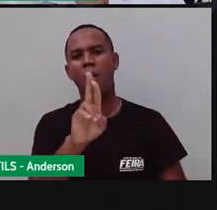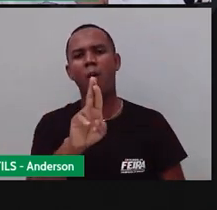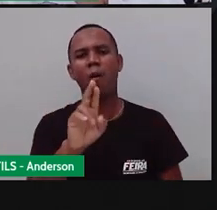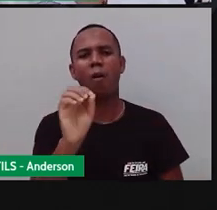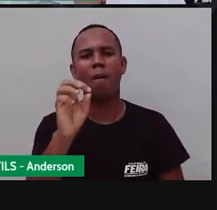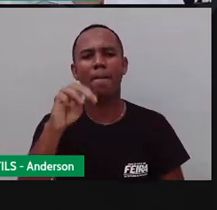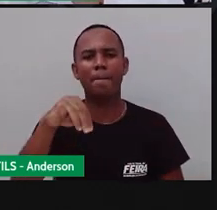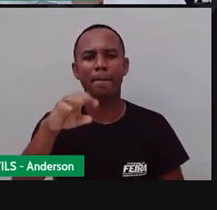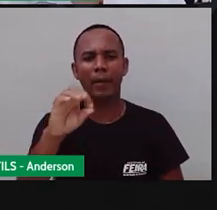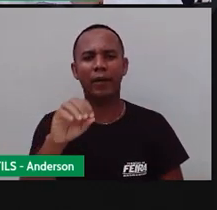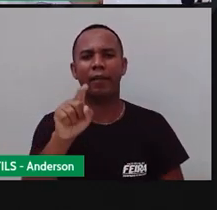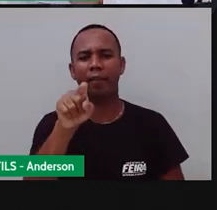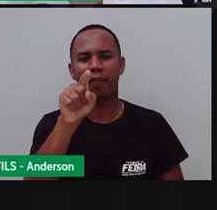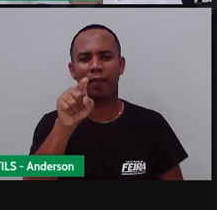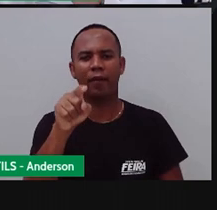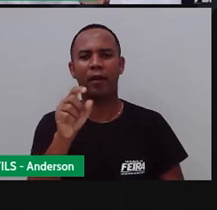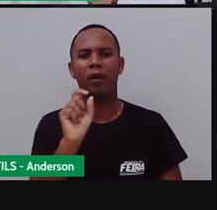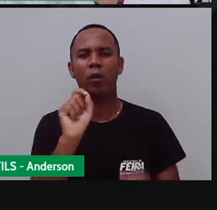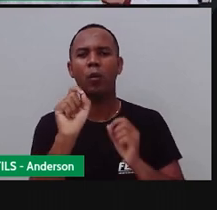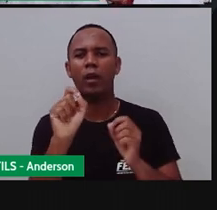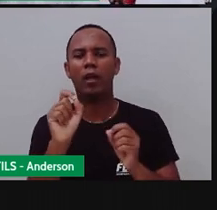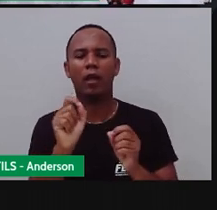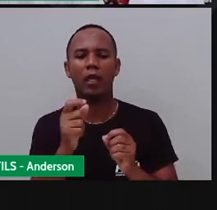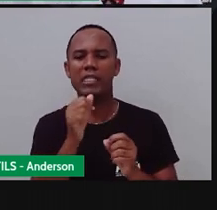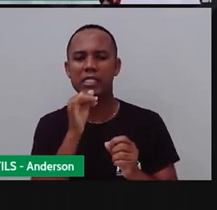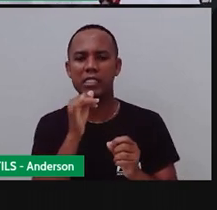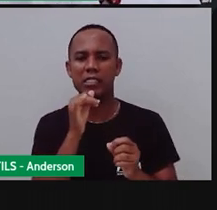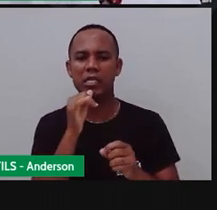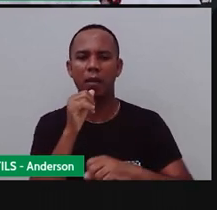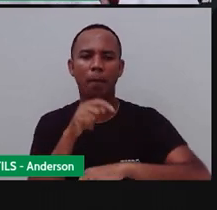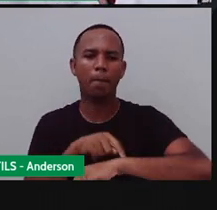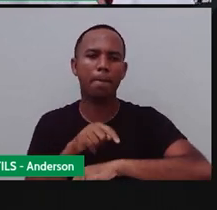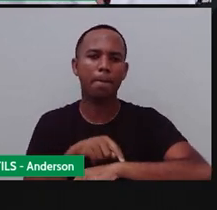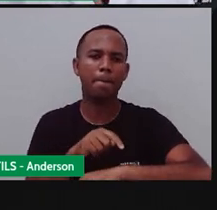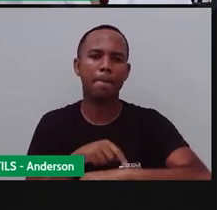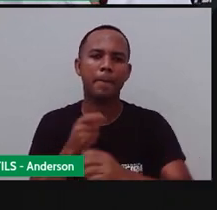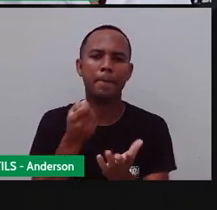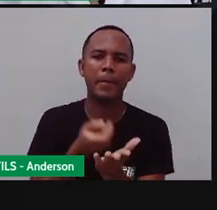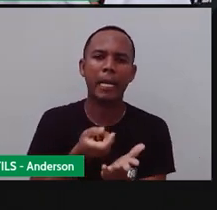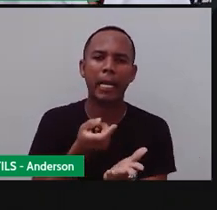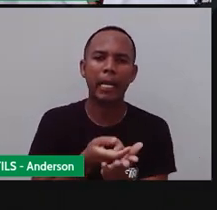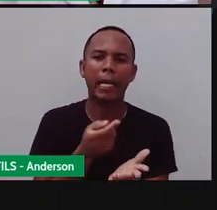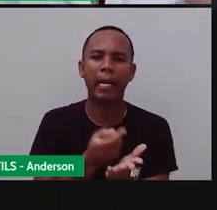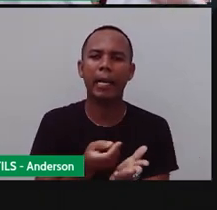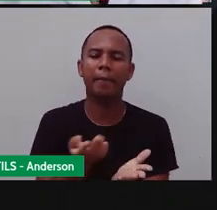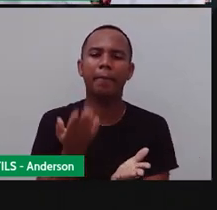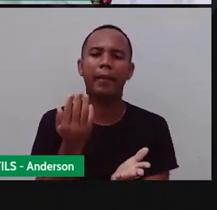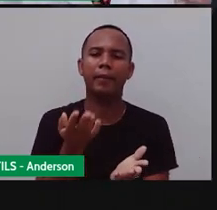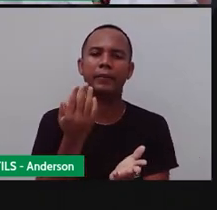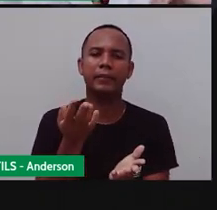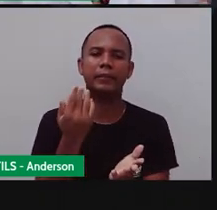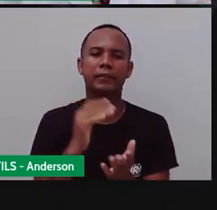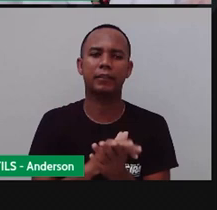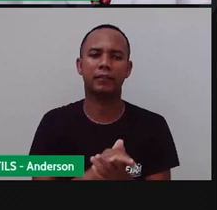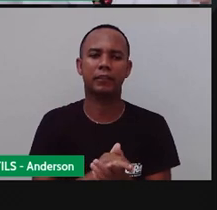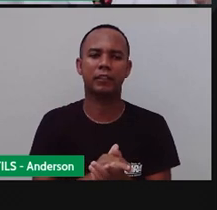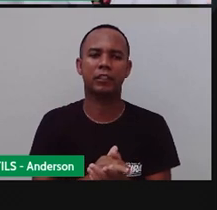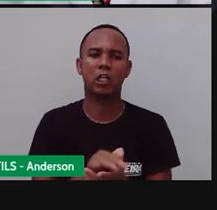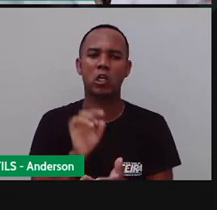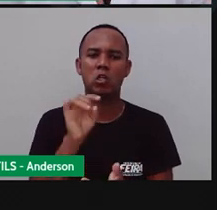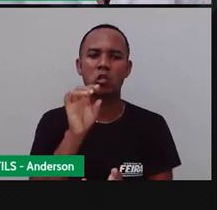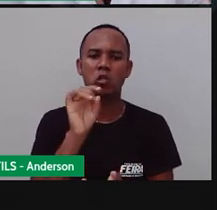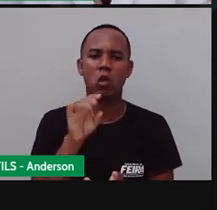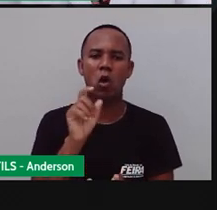sociedade para auxiliar o quê? Na cobrança de impostos. Perceba, veio só para poder